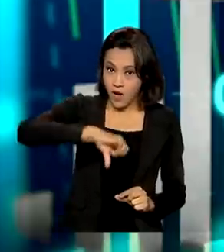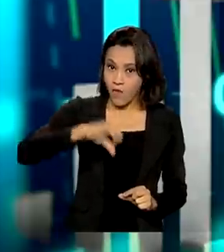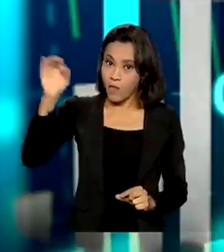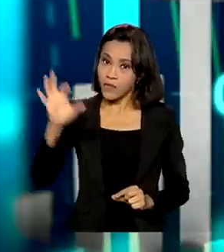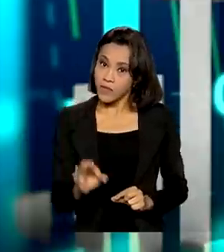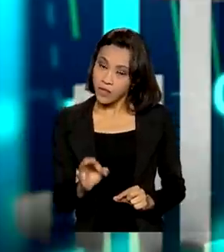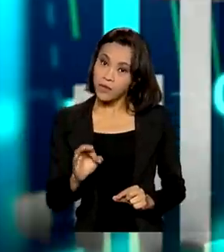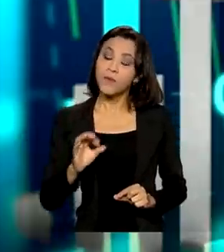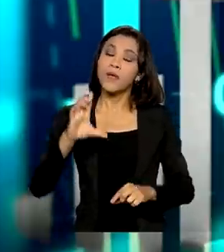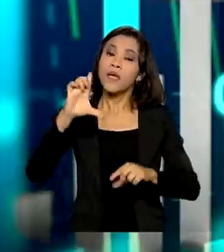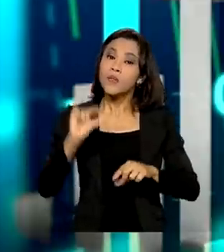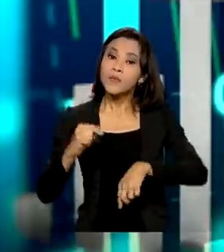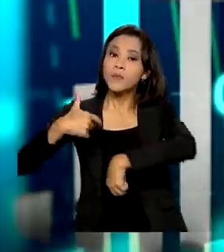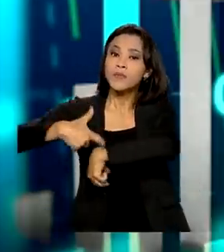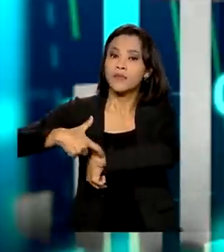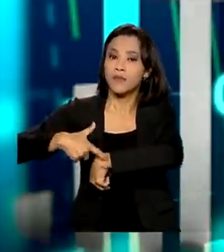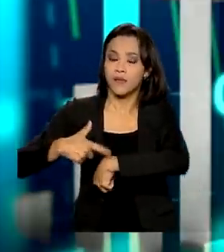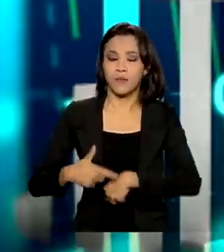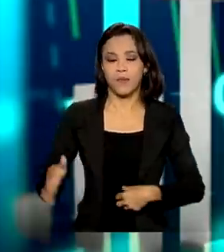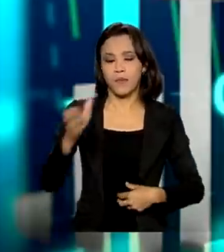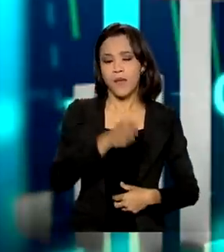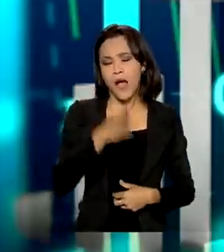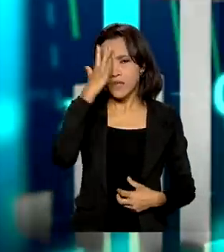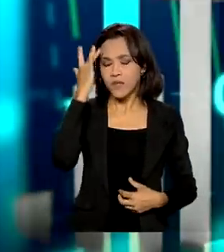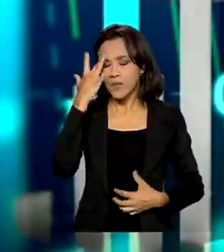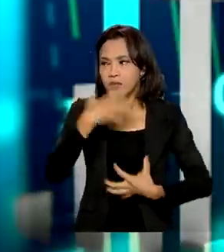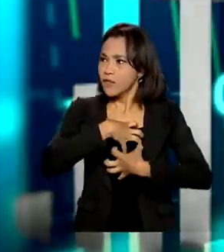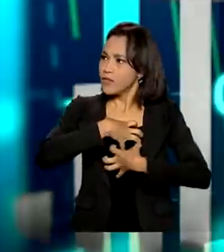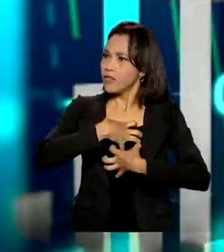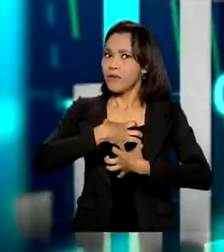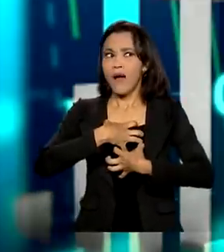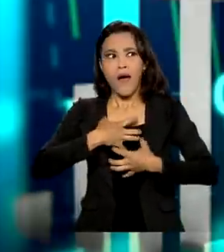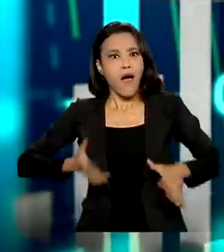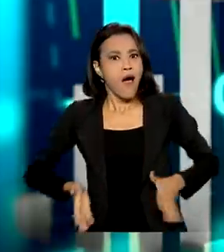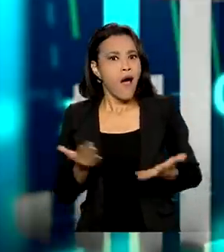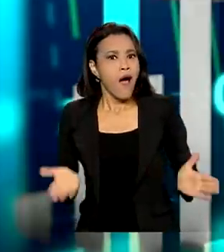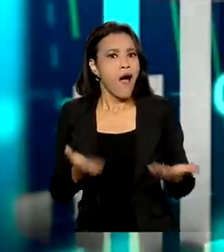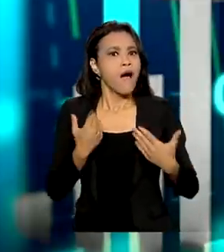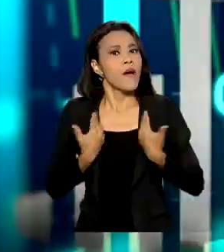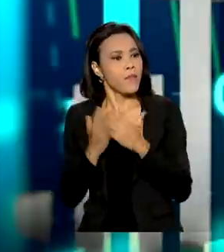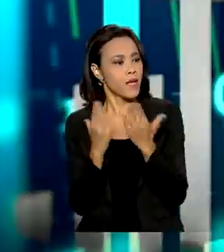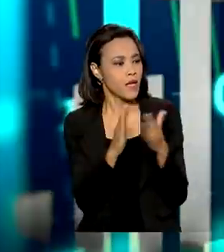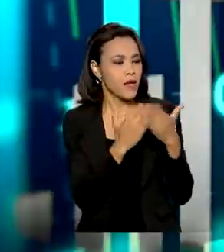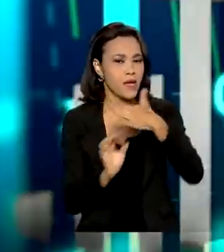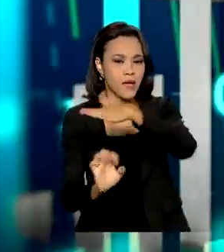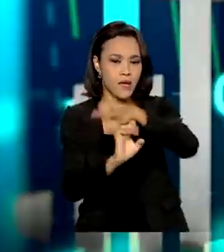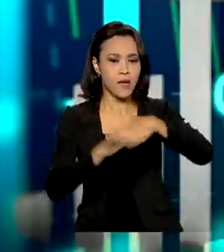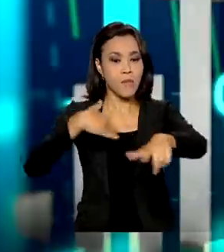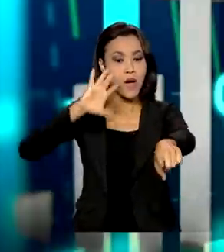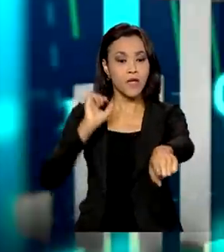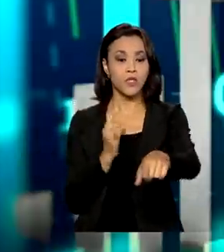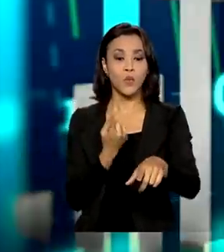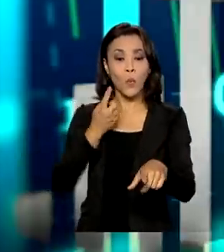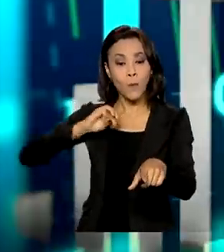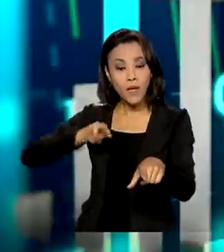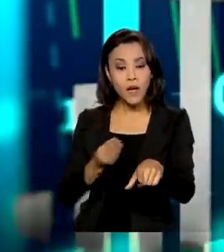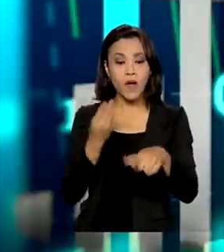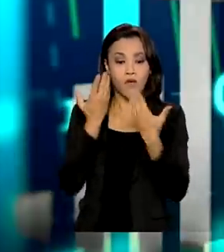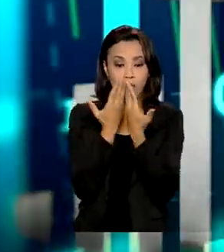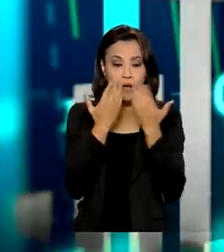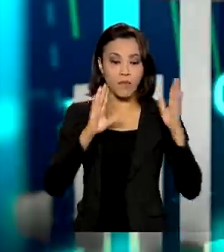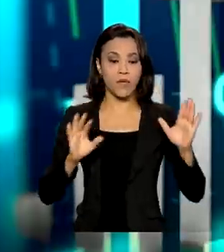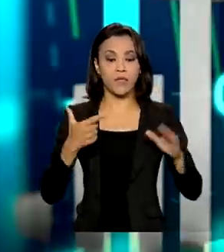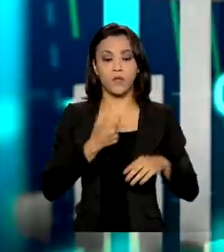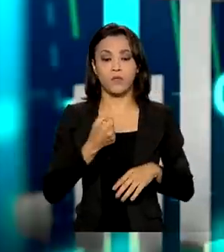Resultado disso, as pessoas se sentiram incentivadas a abrir empresas e mais de um milhão de empresas foram abertas de janeiro a abrigo de 2022. As